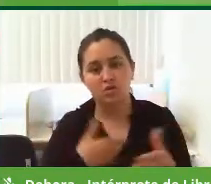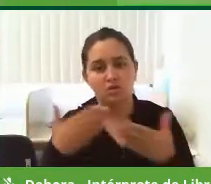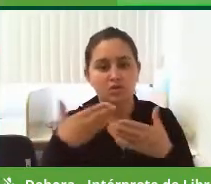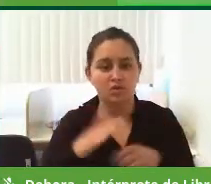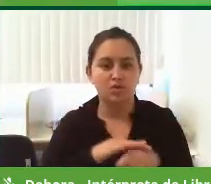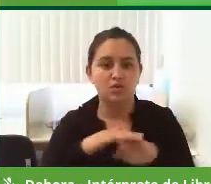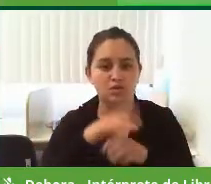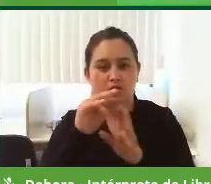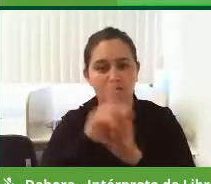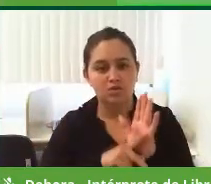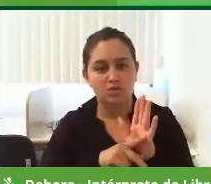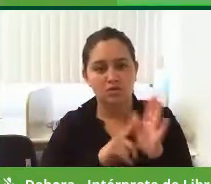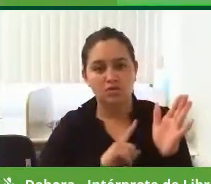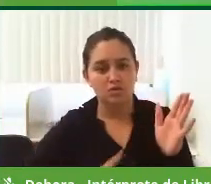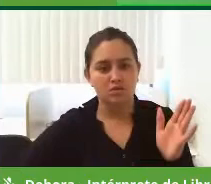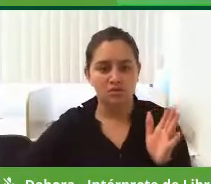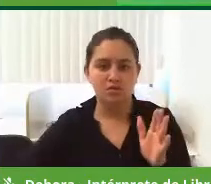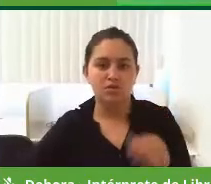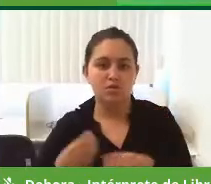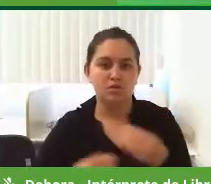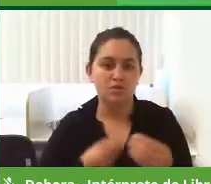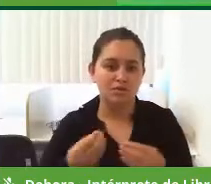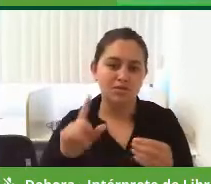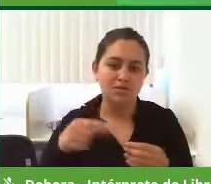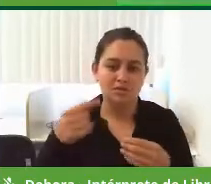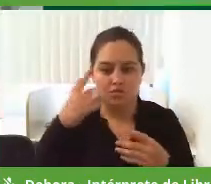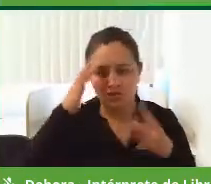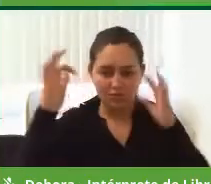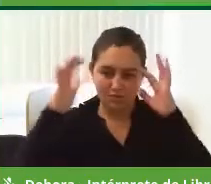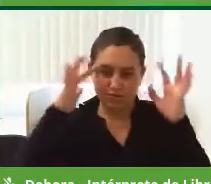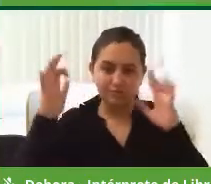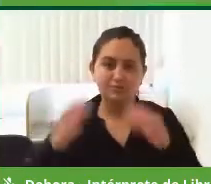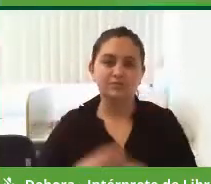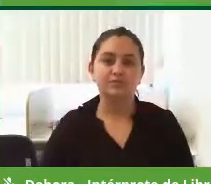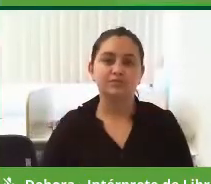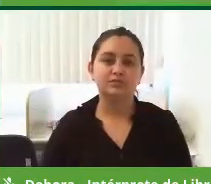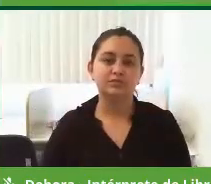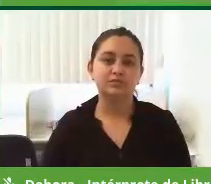governo, está certo? Mas é por aí alguns pensamentos. Certo, Tadeu.